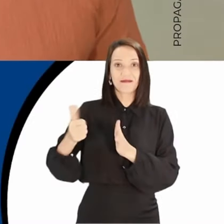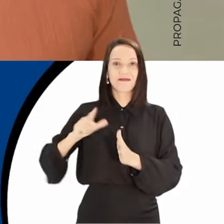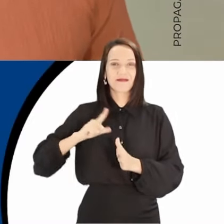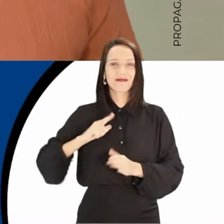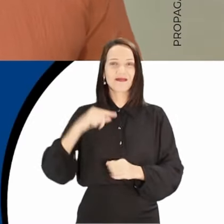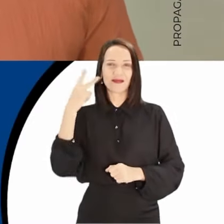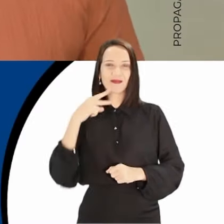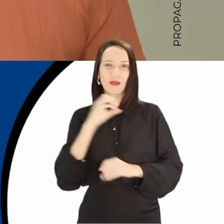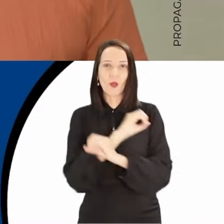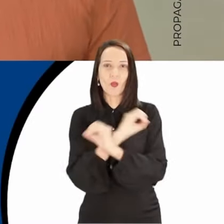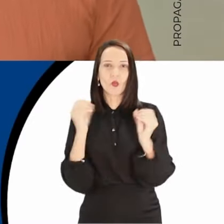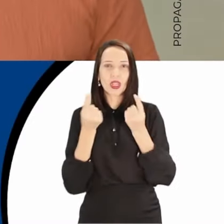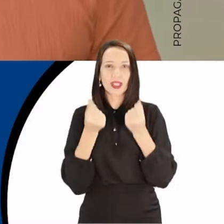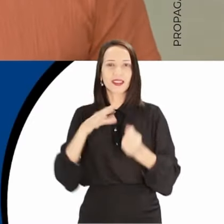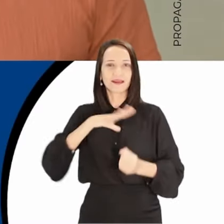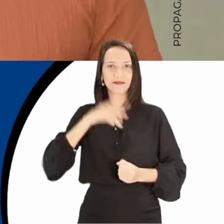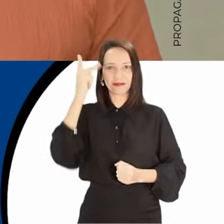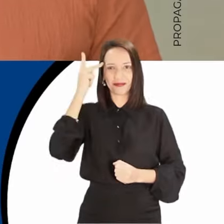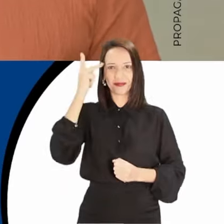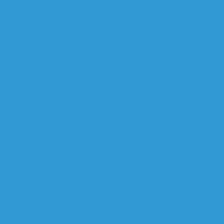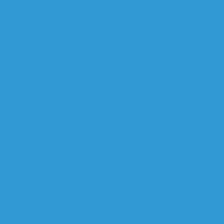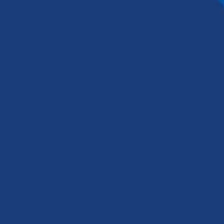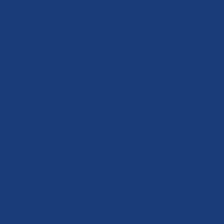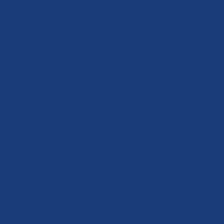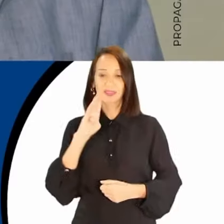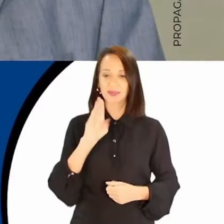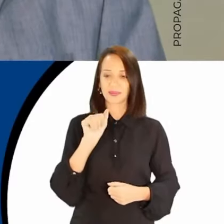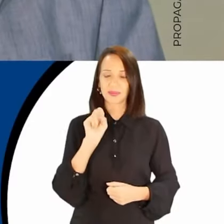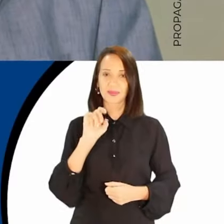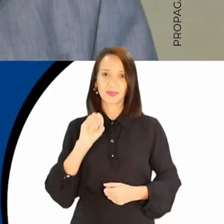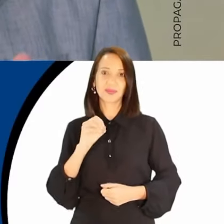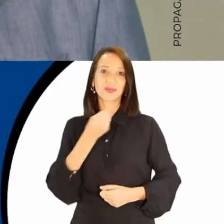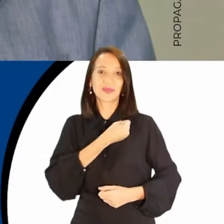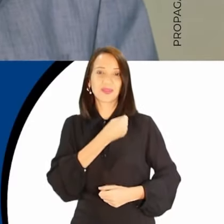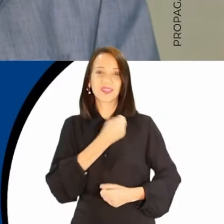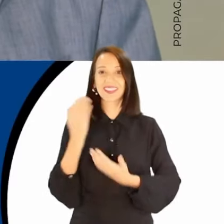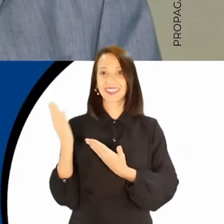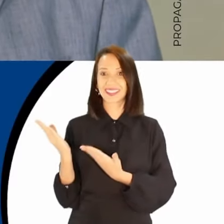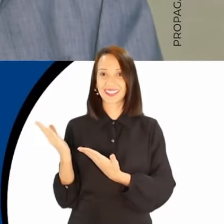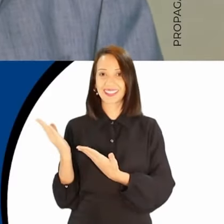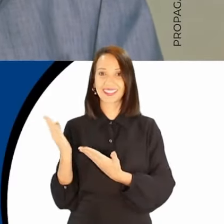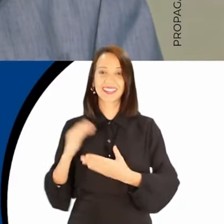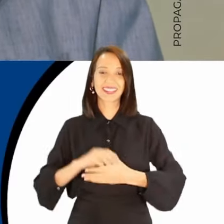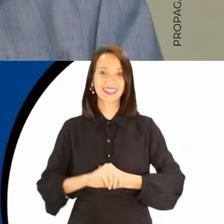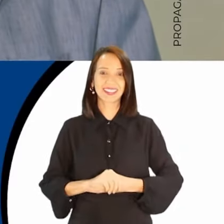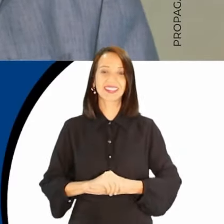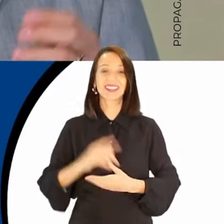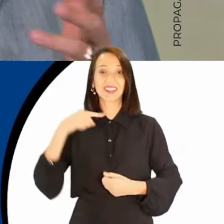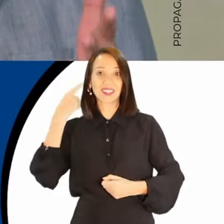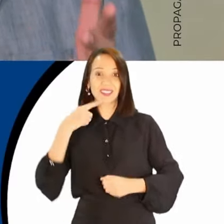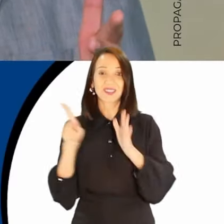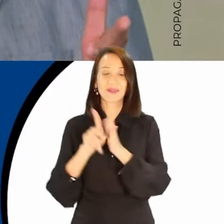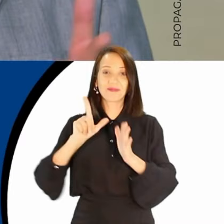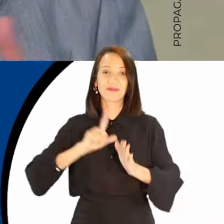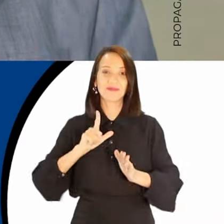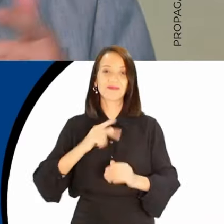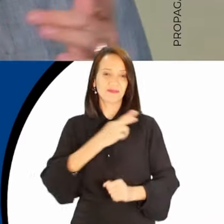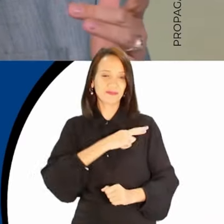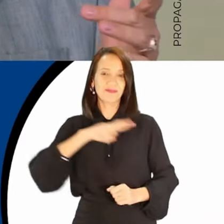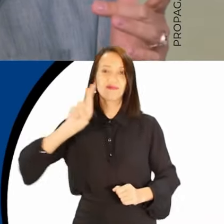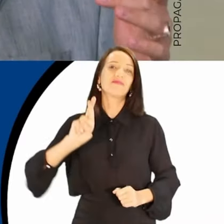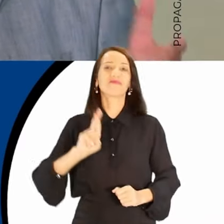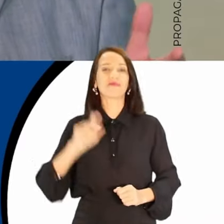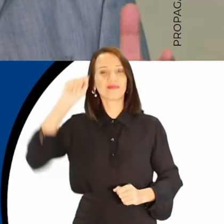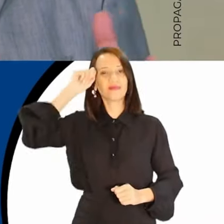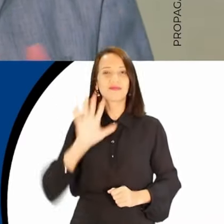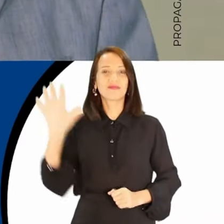3. O primeiro vereador custo zero para a cidade de São Paulo. Sou o doutor Basílio, meu número é 12, 111. Sou advogado das